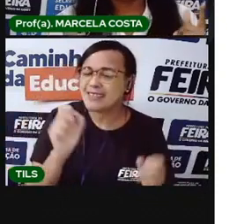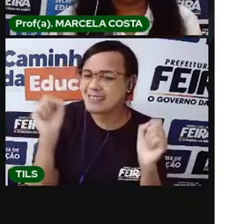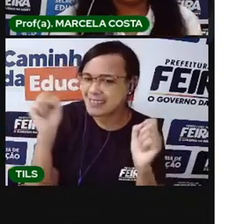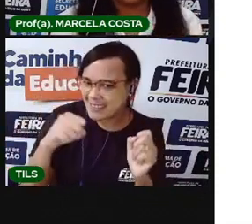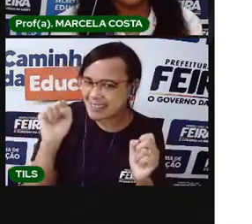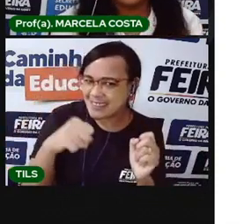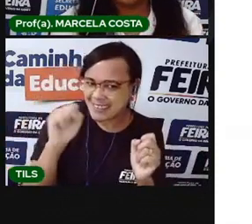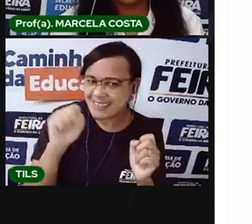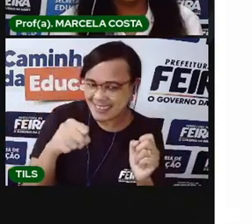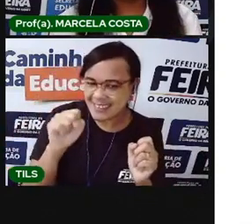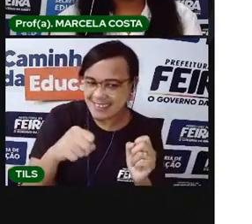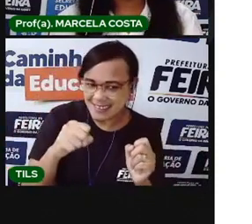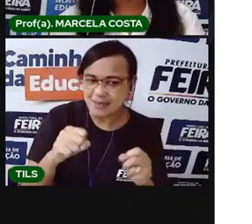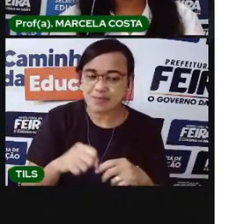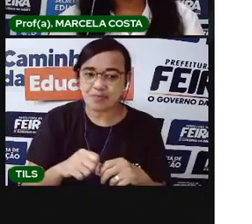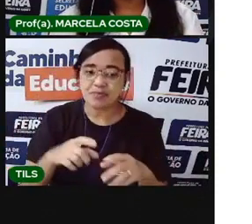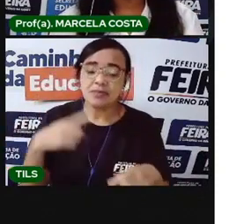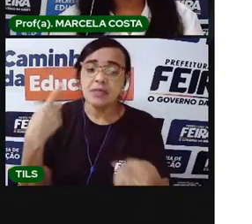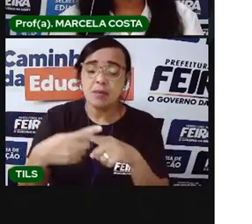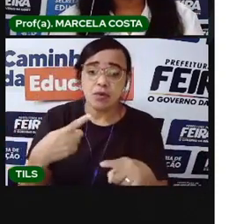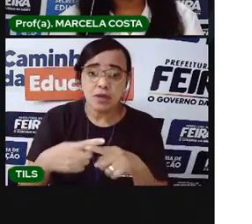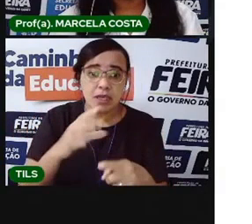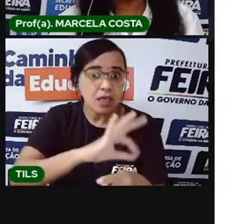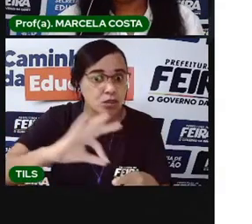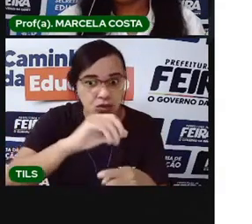Porque só as pessoas têm sobrenome.